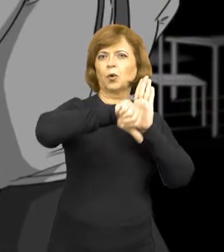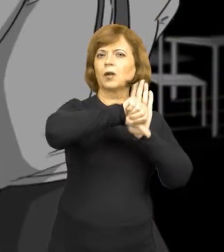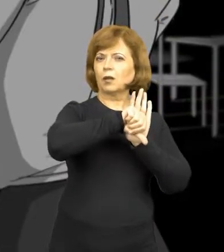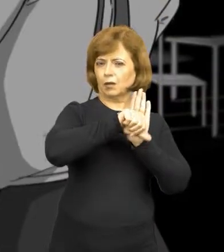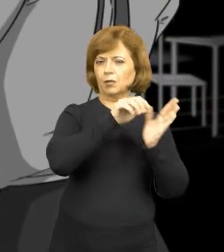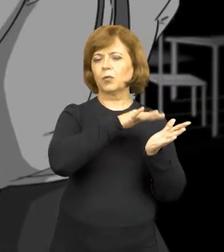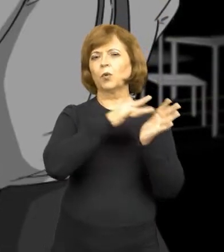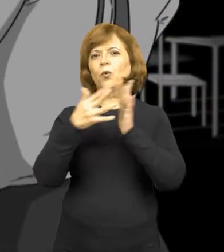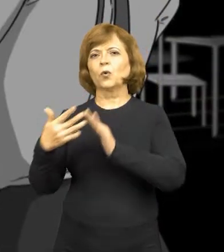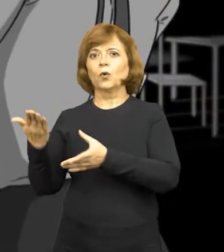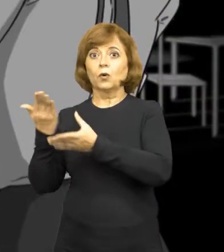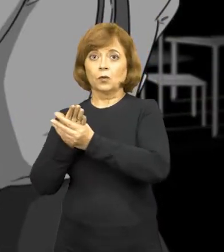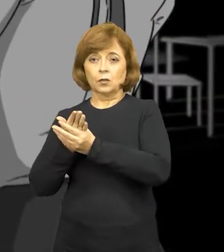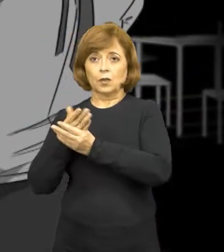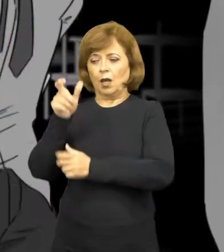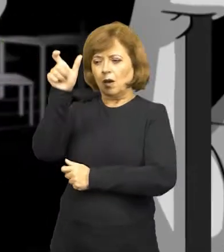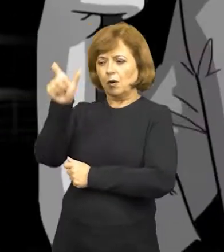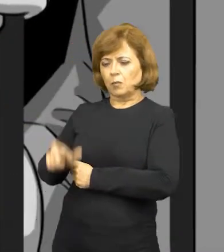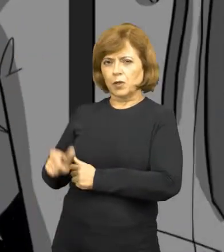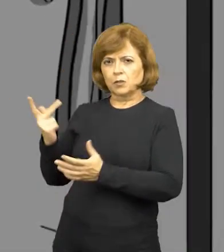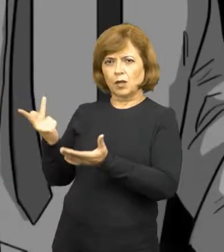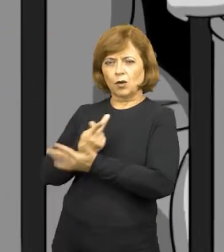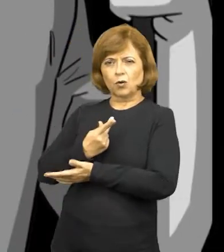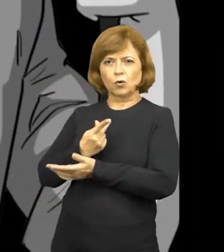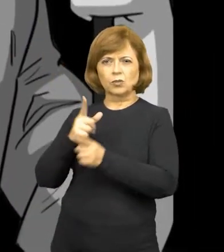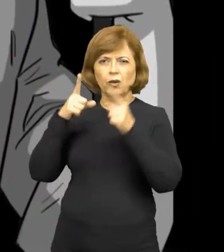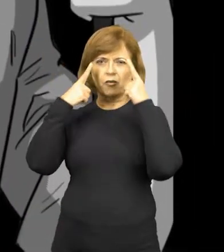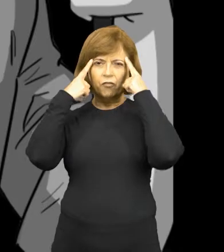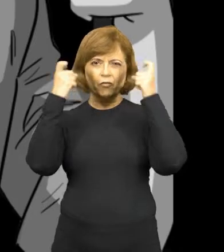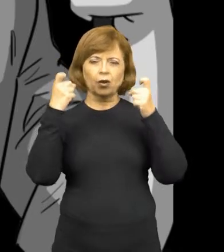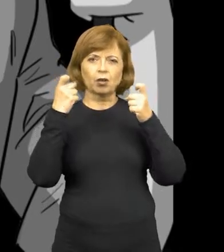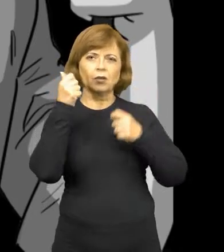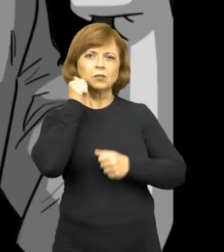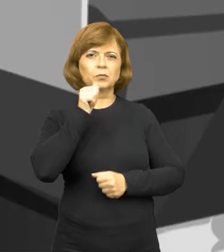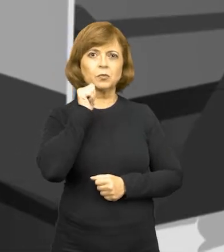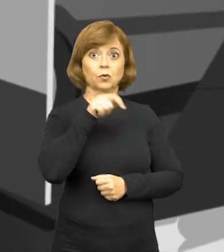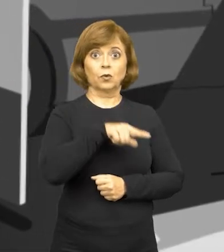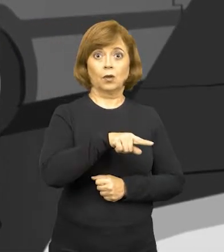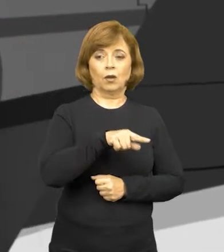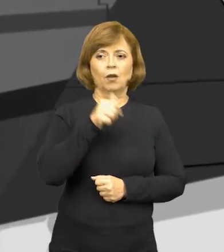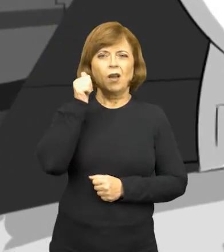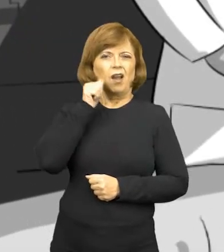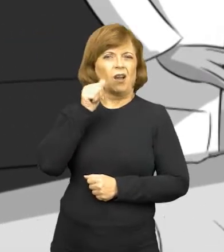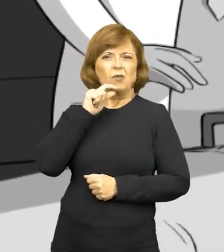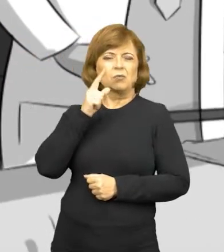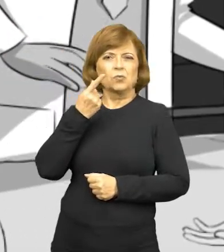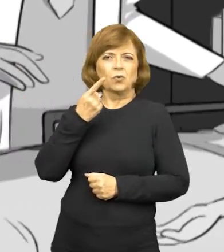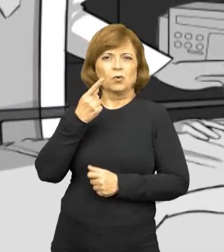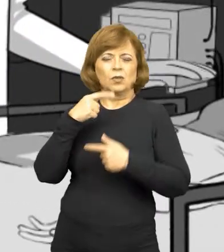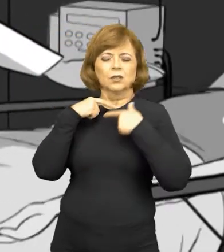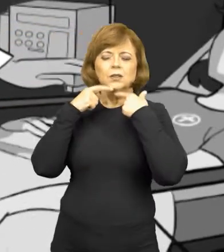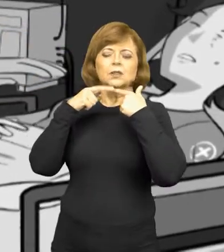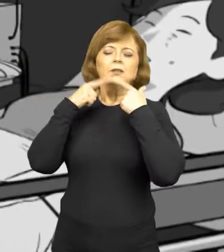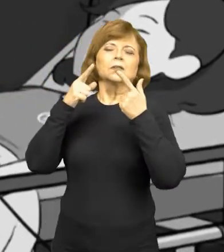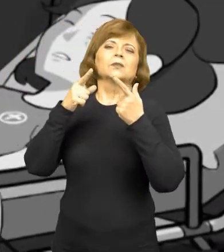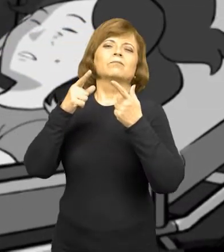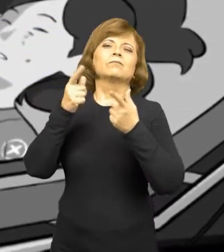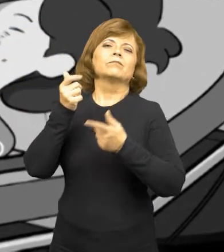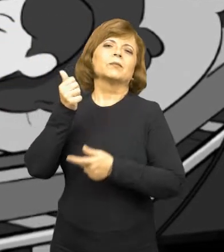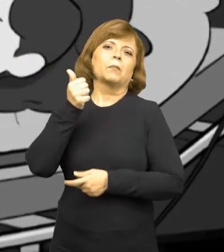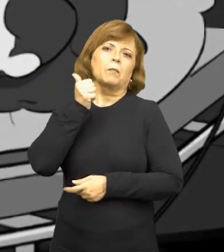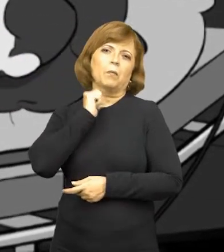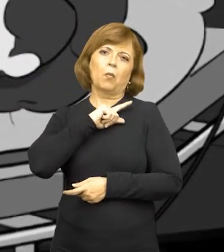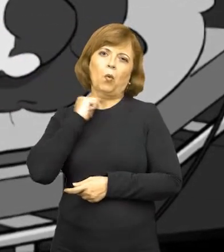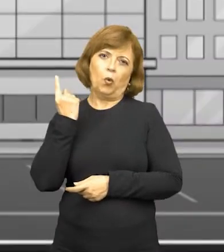o protagonista foi preso ao cometer um ato de violência doméstica contra a sua mulher. Ela não resistiu aos ferimentos e faleceu.